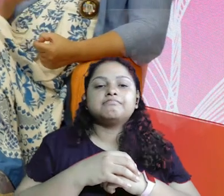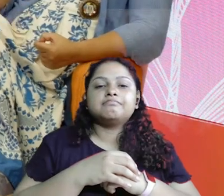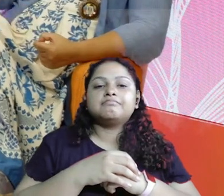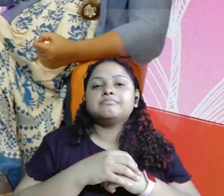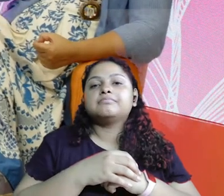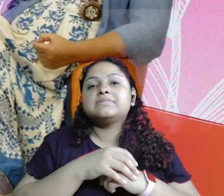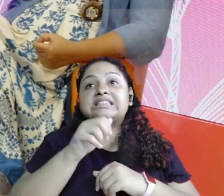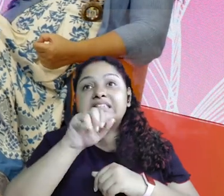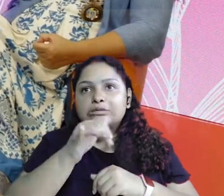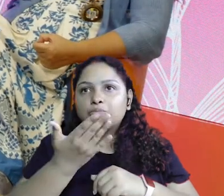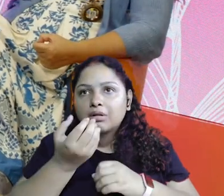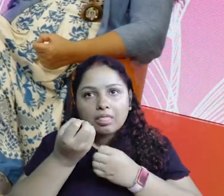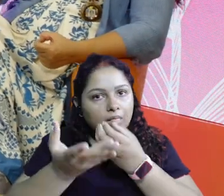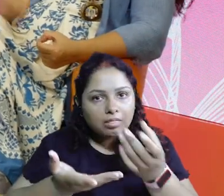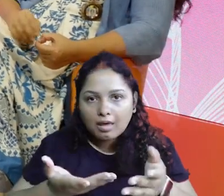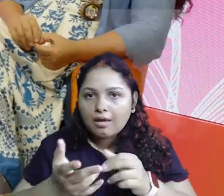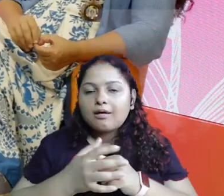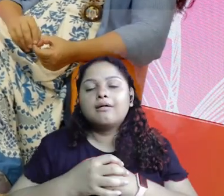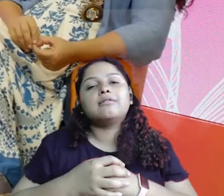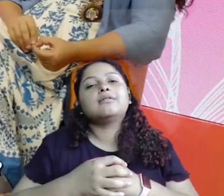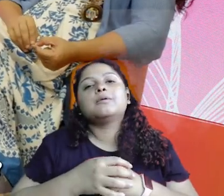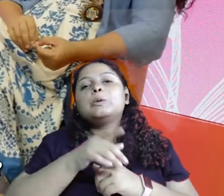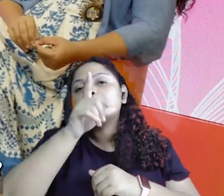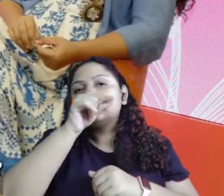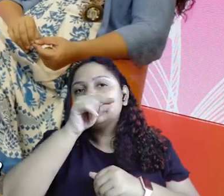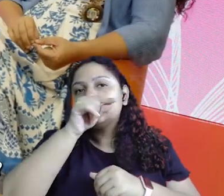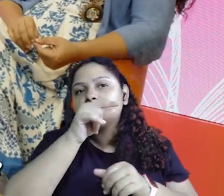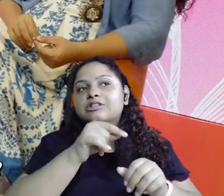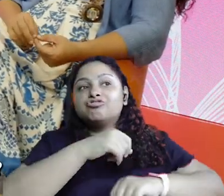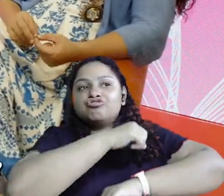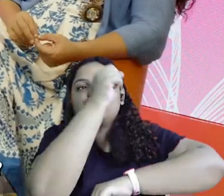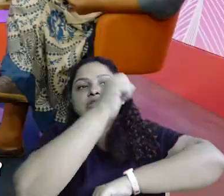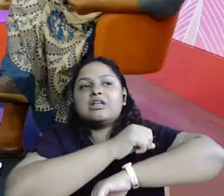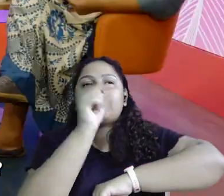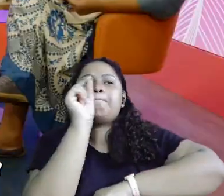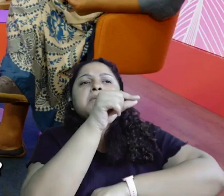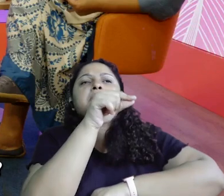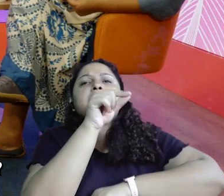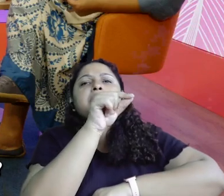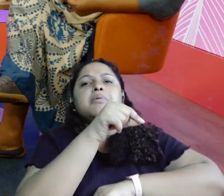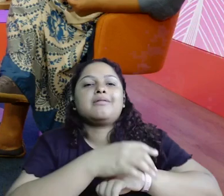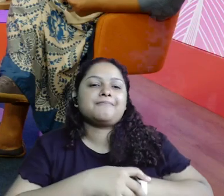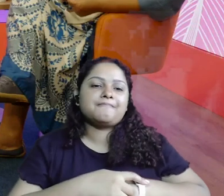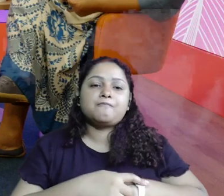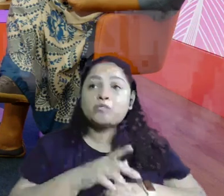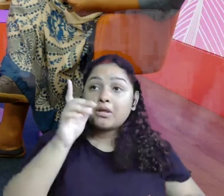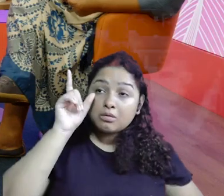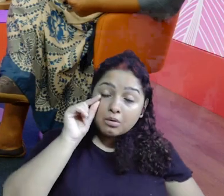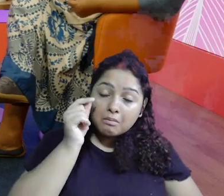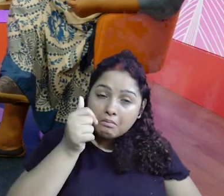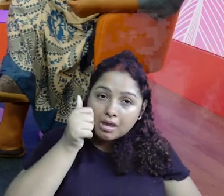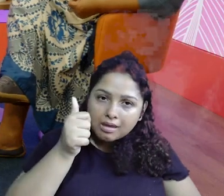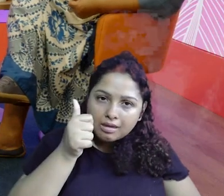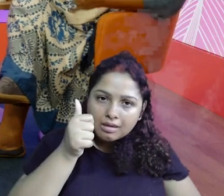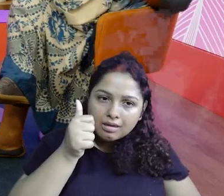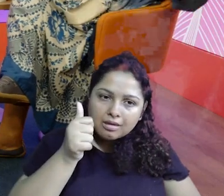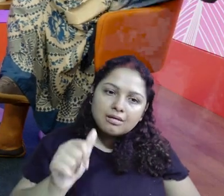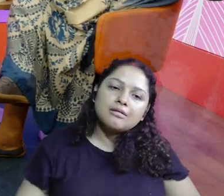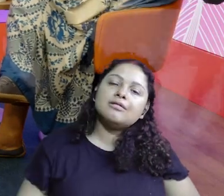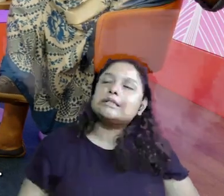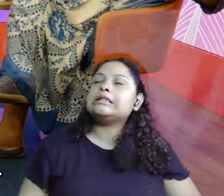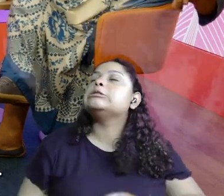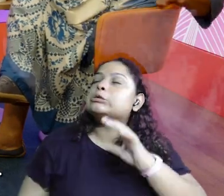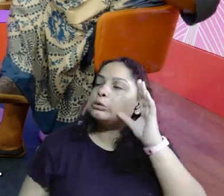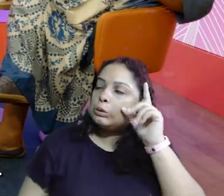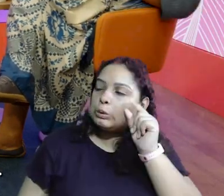menina, ele vem da janela e... Não há. Você dorme bem? Você dorme bem? Muito bem. Não, mas eu durmo muito bem, são